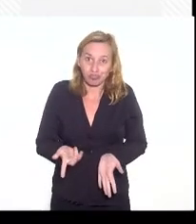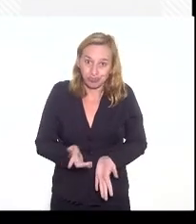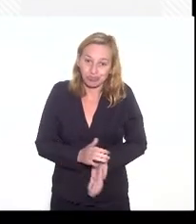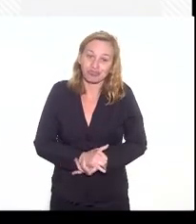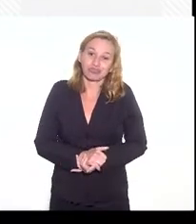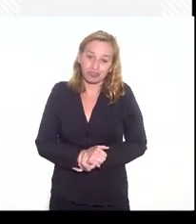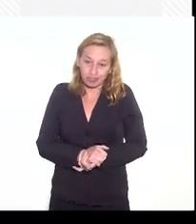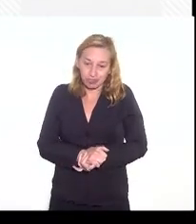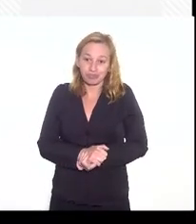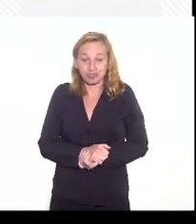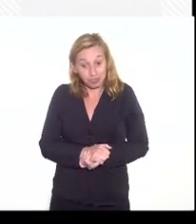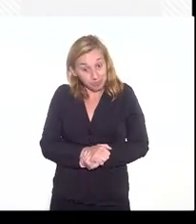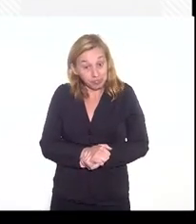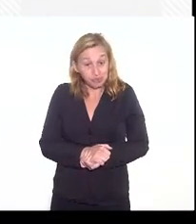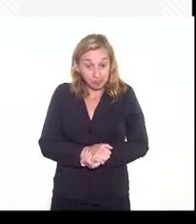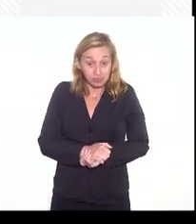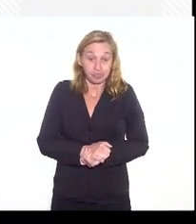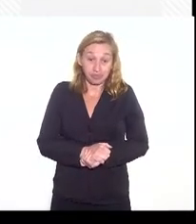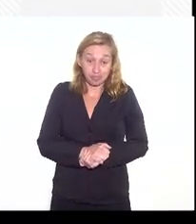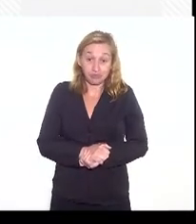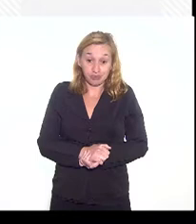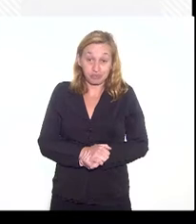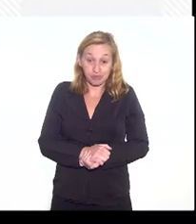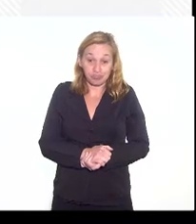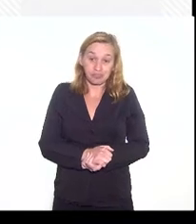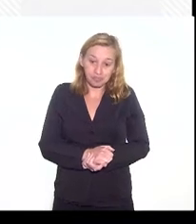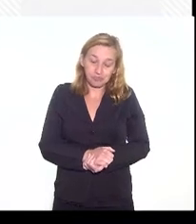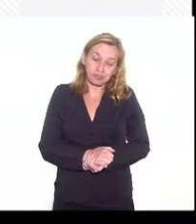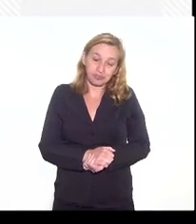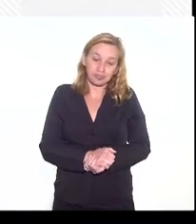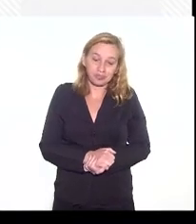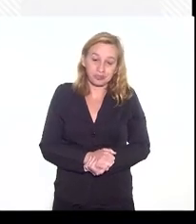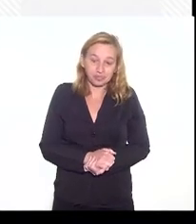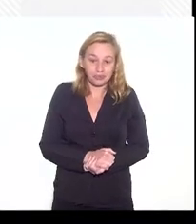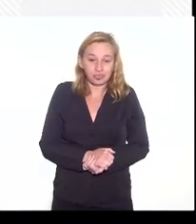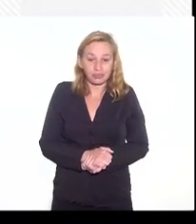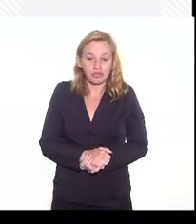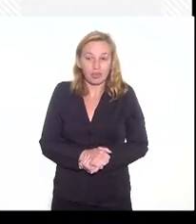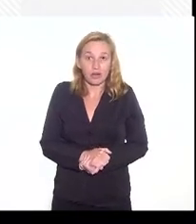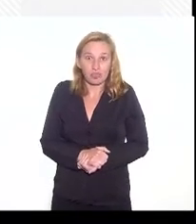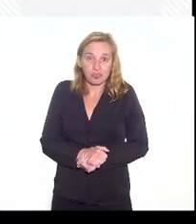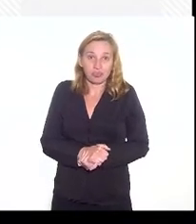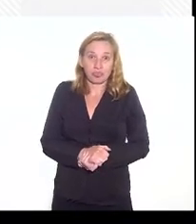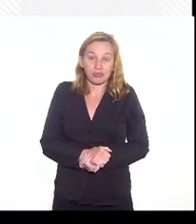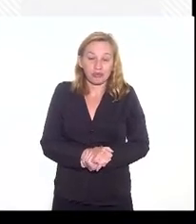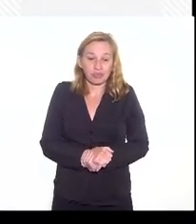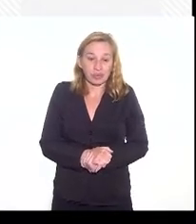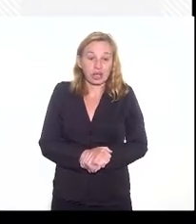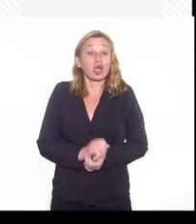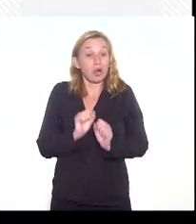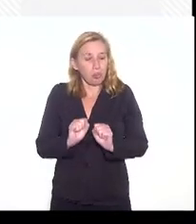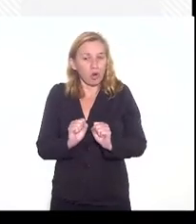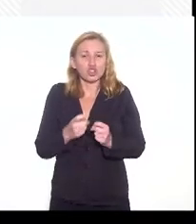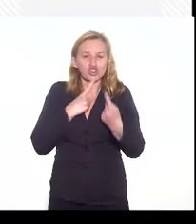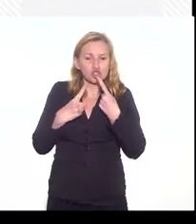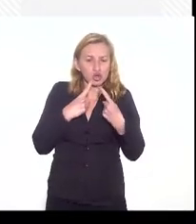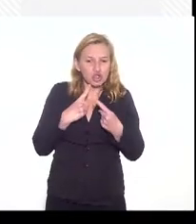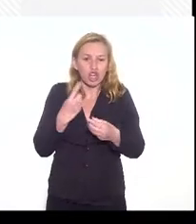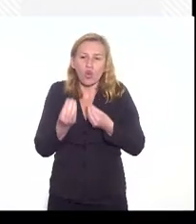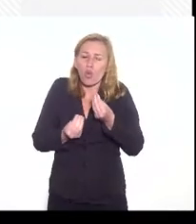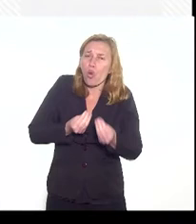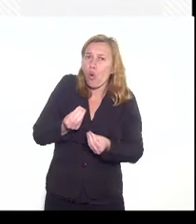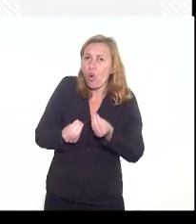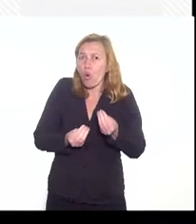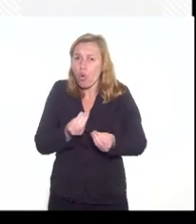O triênio é compulsório. É compulsório. É compulsório. O que a gente pode discutir é a forma,